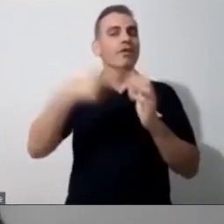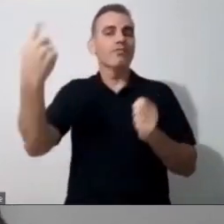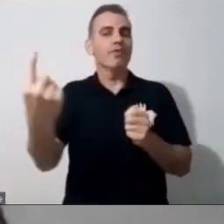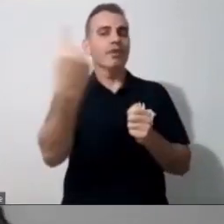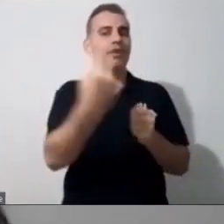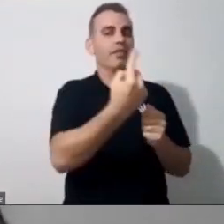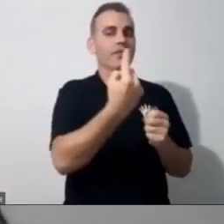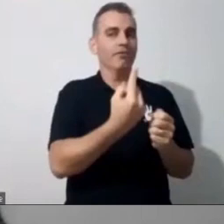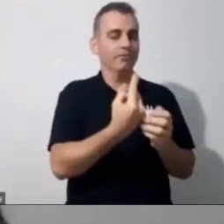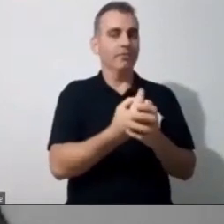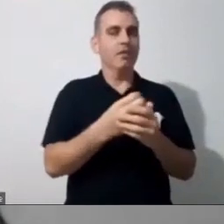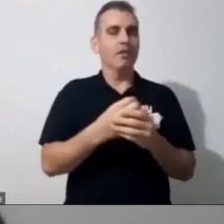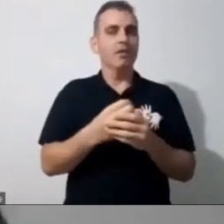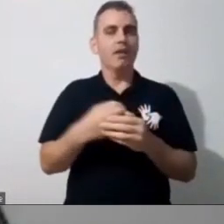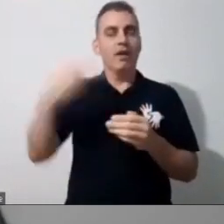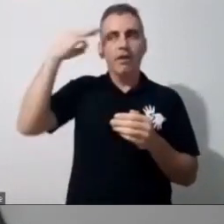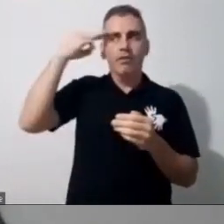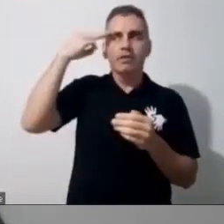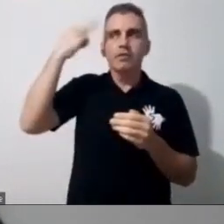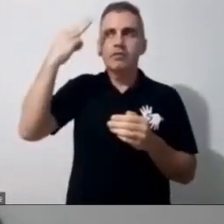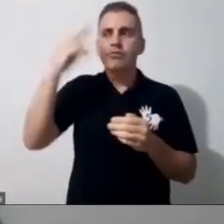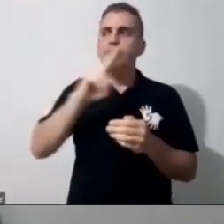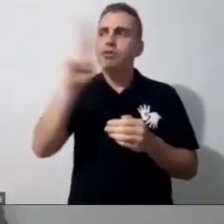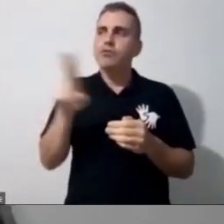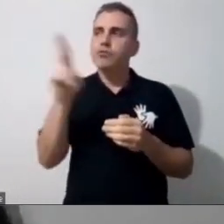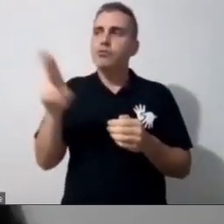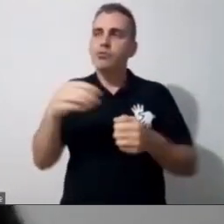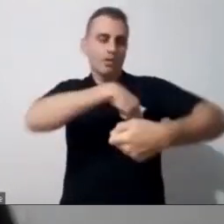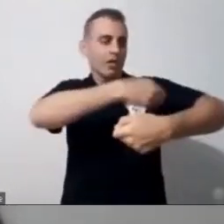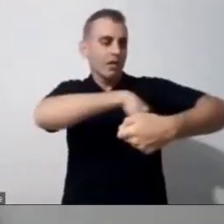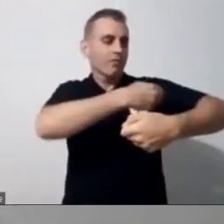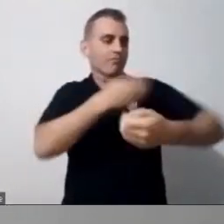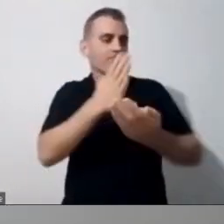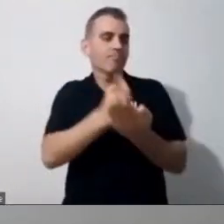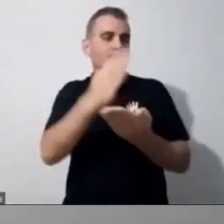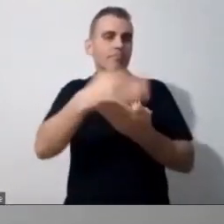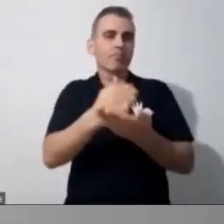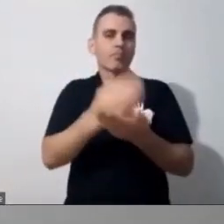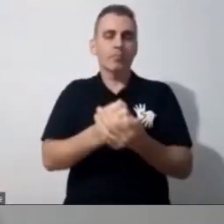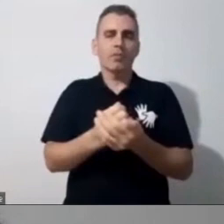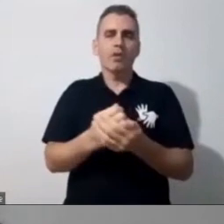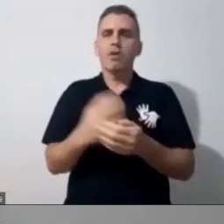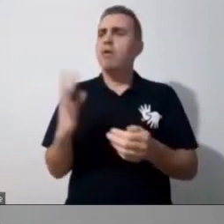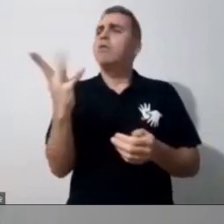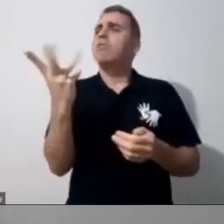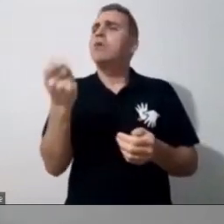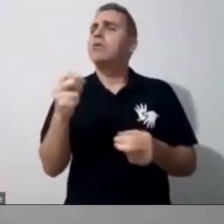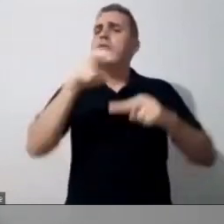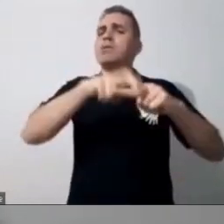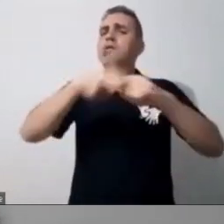naquela receita de bolo. Quantas cadeiras tem lá na casa dele?